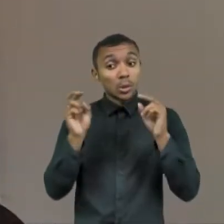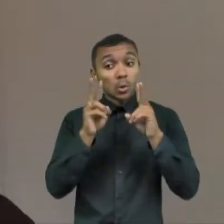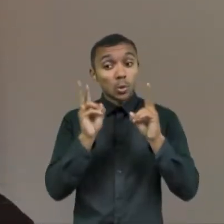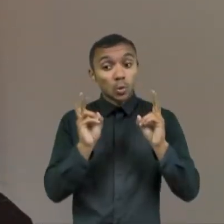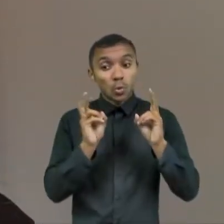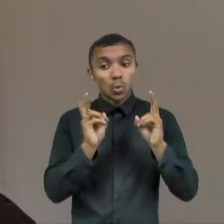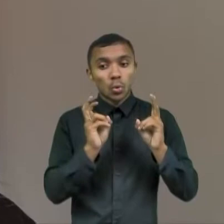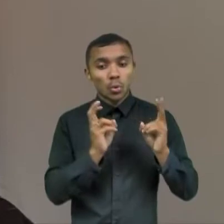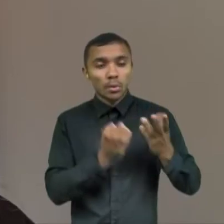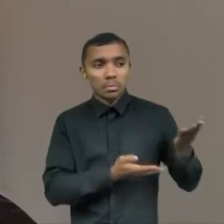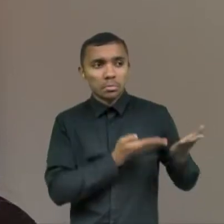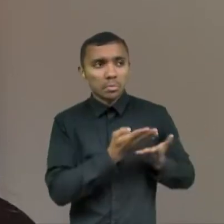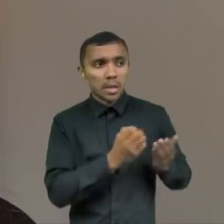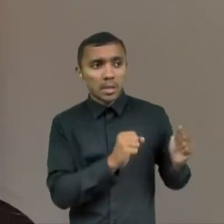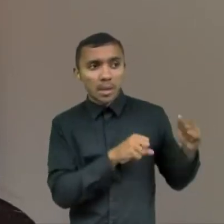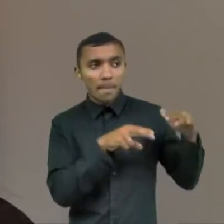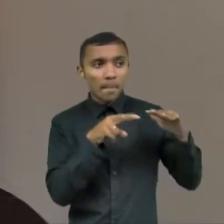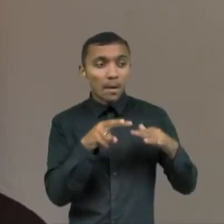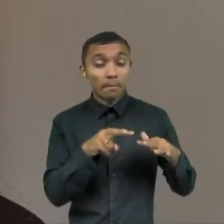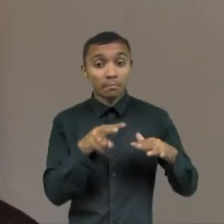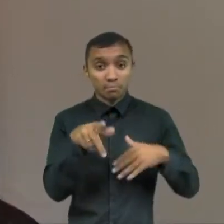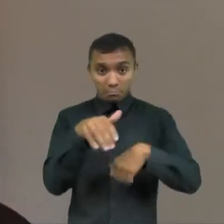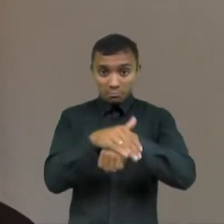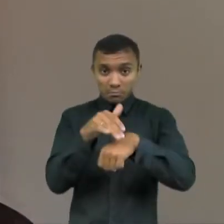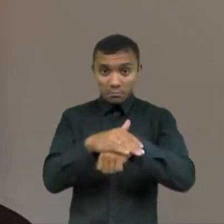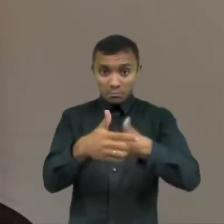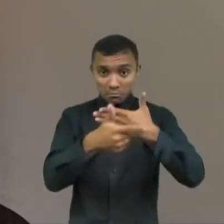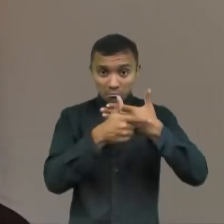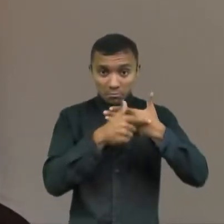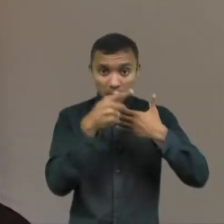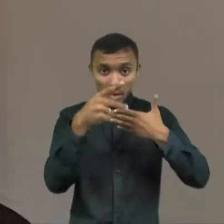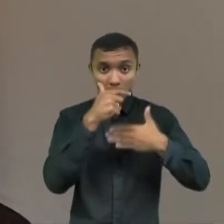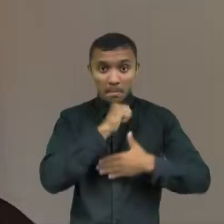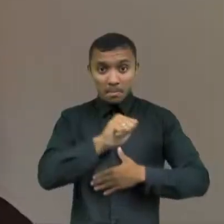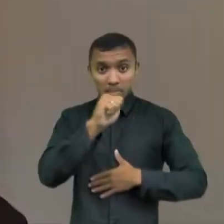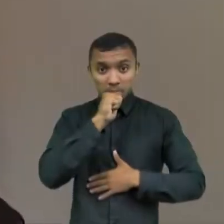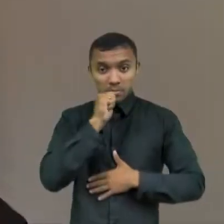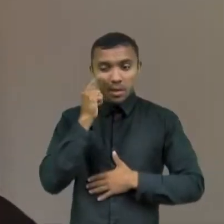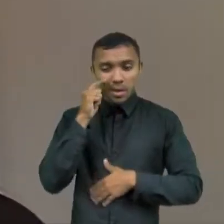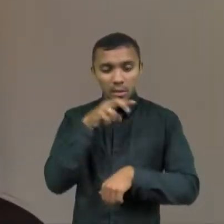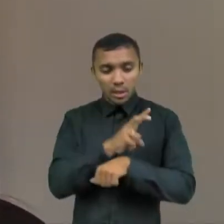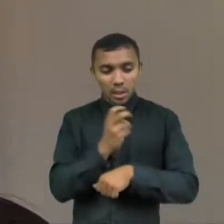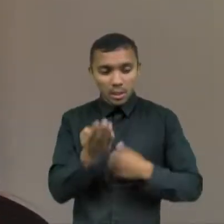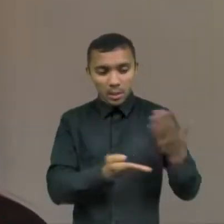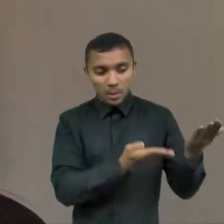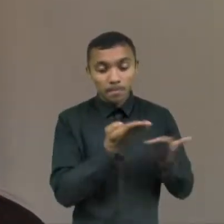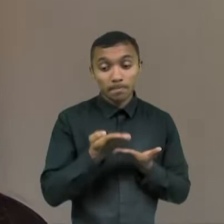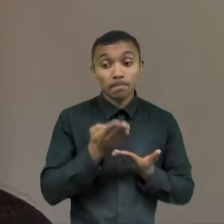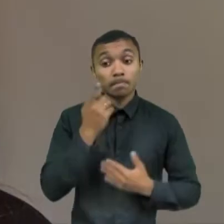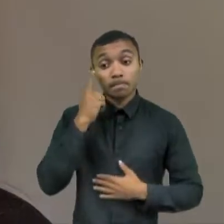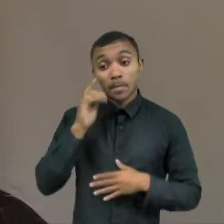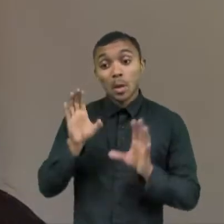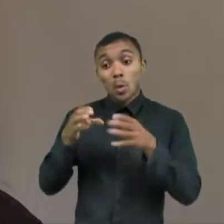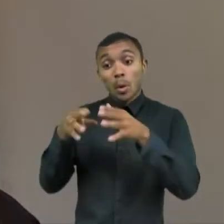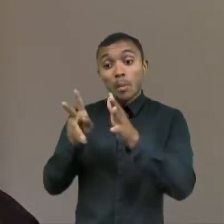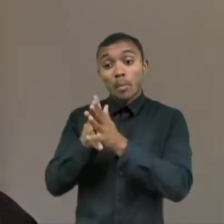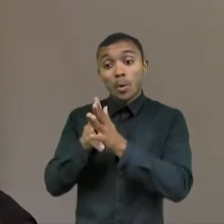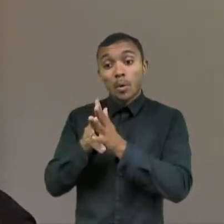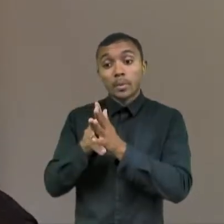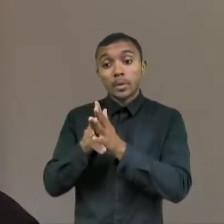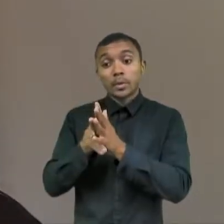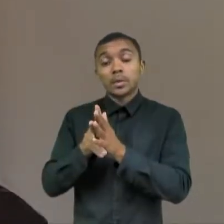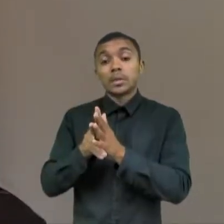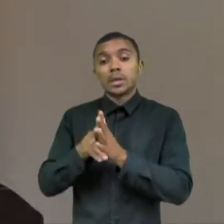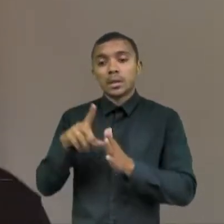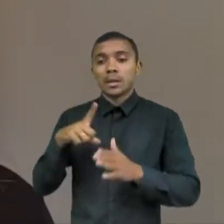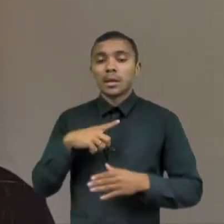primeira infância, o seu papel enquanto pai no desenvolvimento pleno dessas crianças. Do ponto de vista das organizações, existe um receio muito